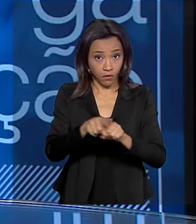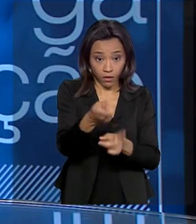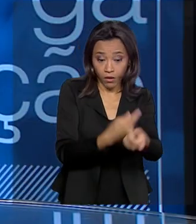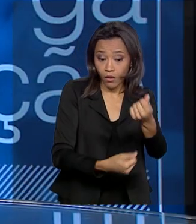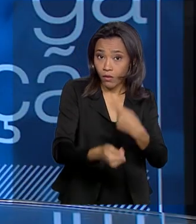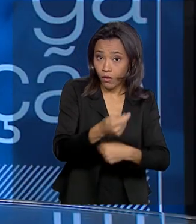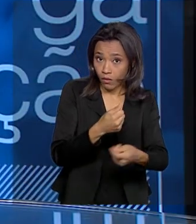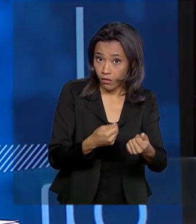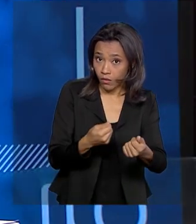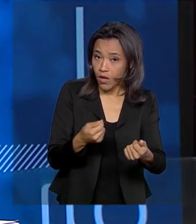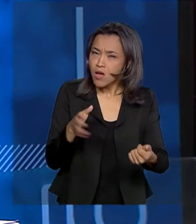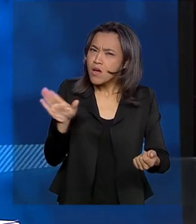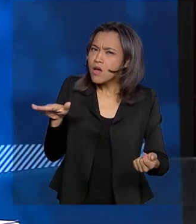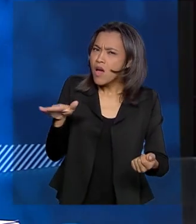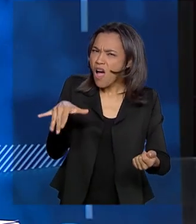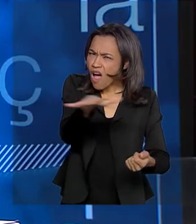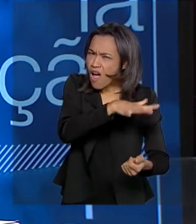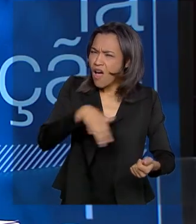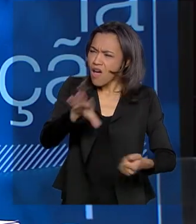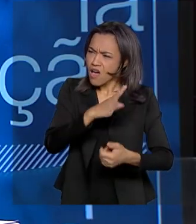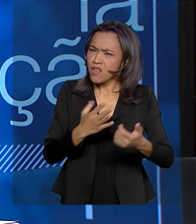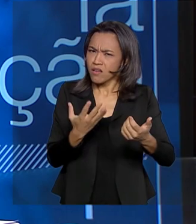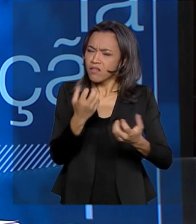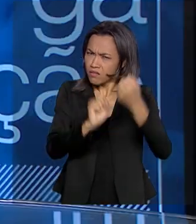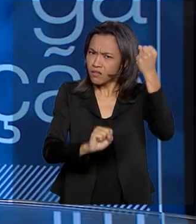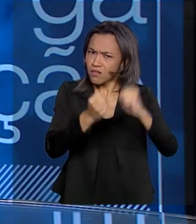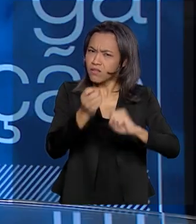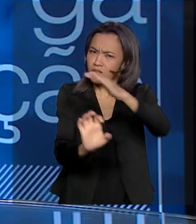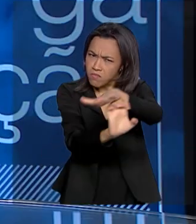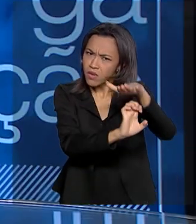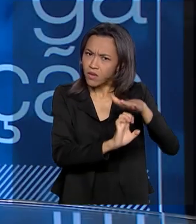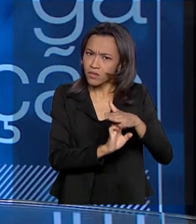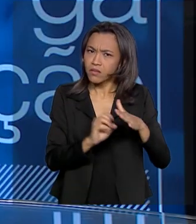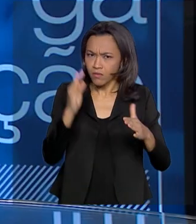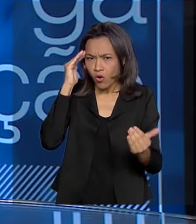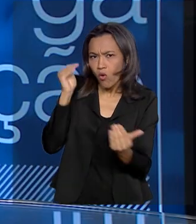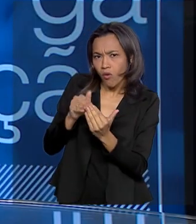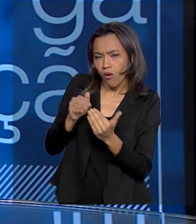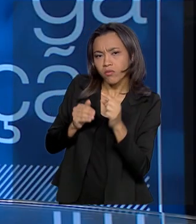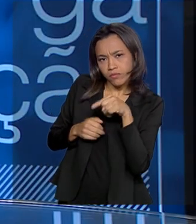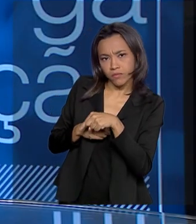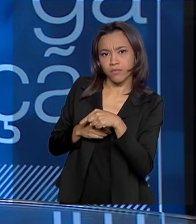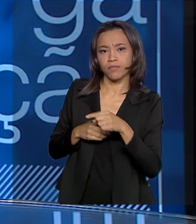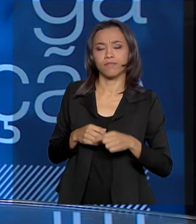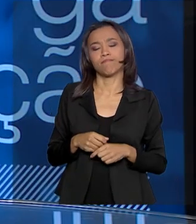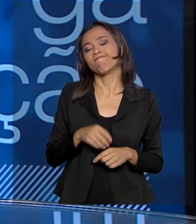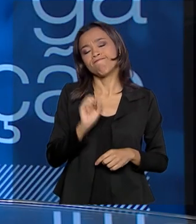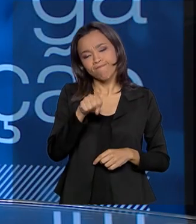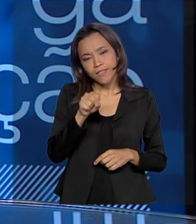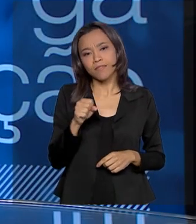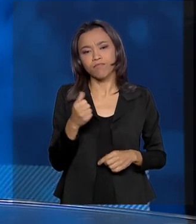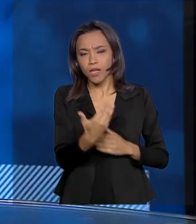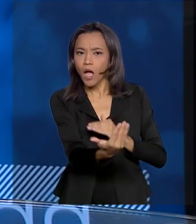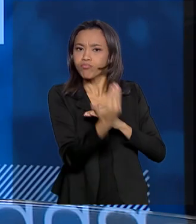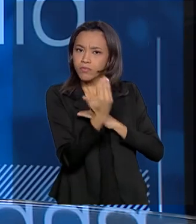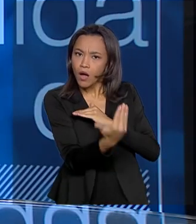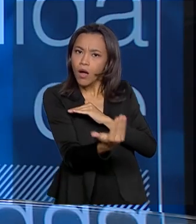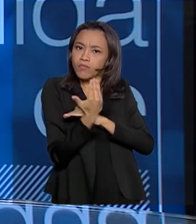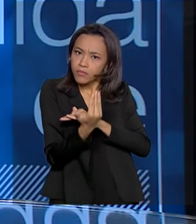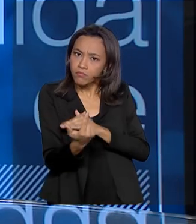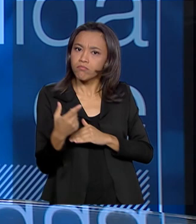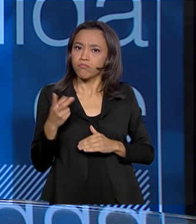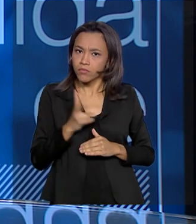setor empresarial também compartilha essa conscientização? Vem também dando seus avanços. Hoje nós